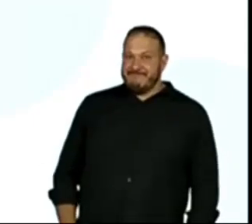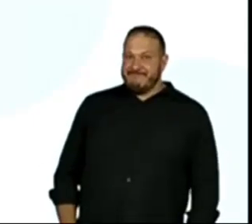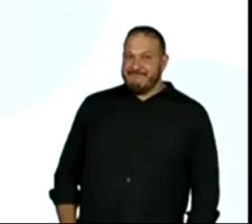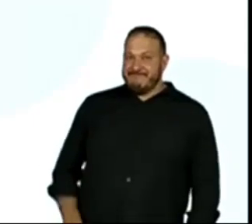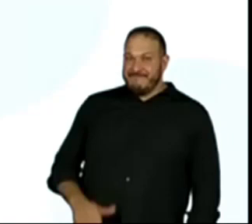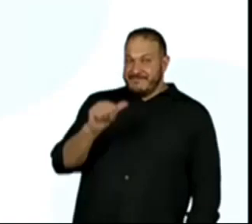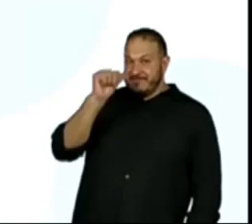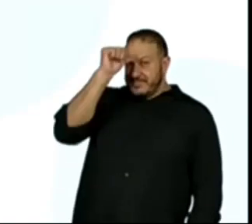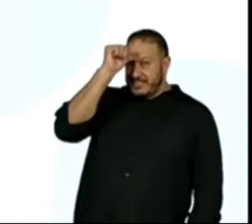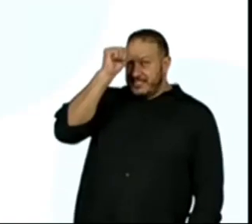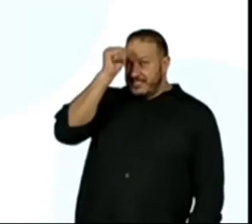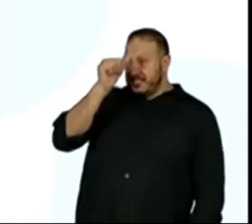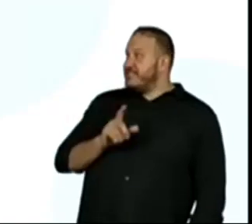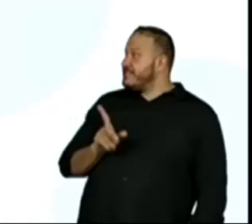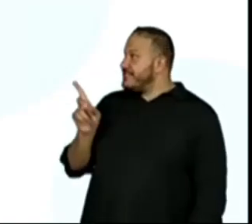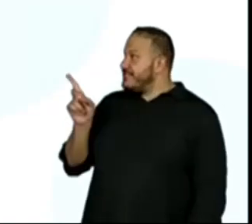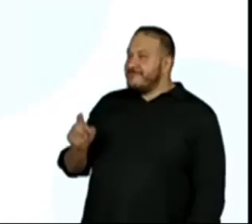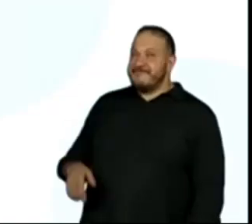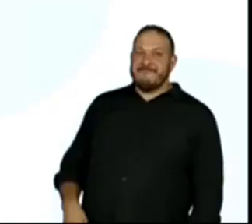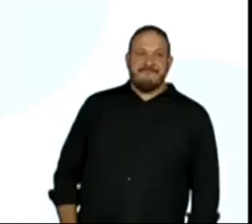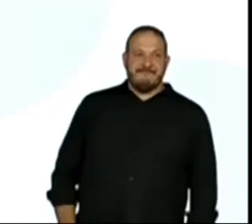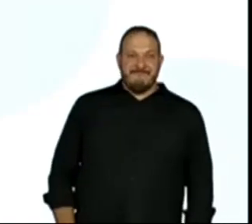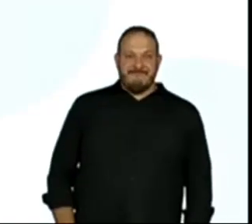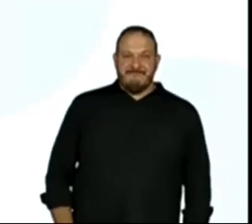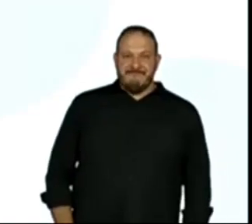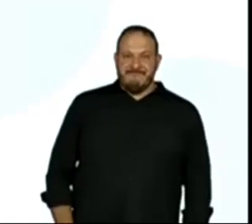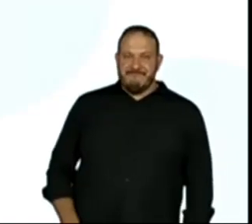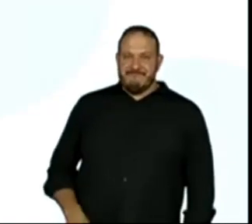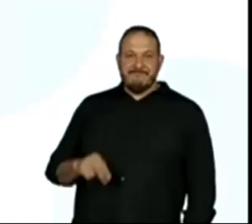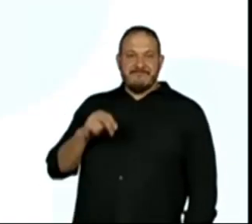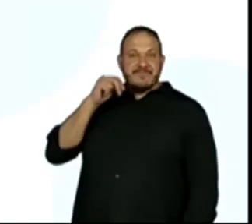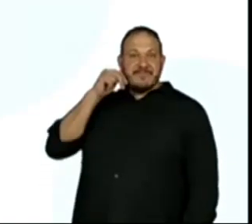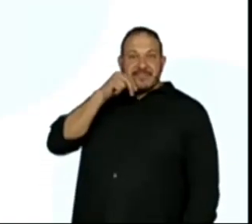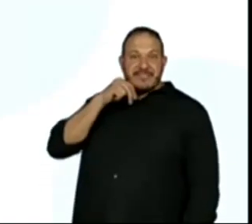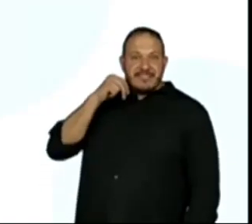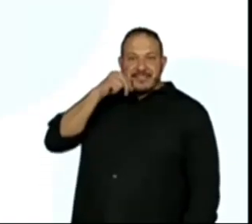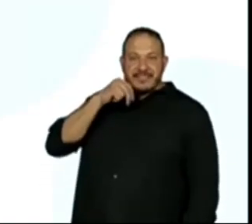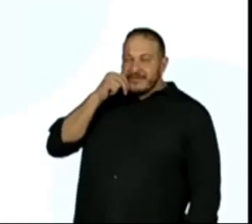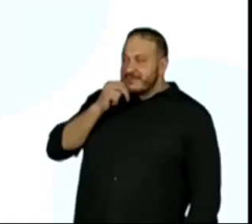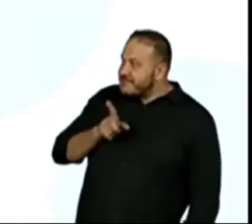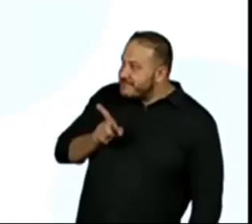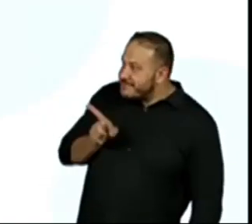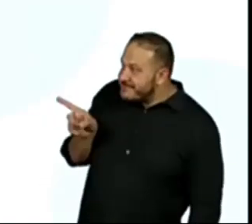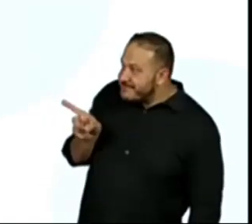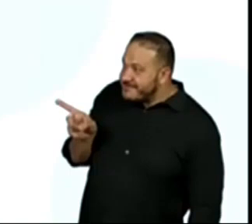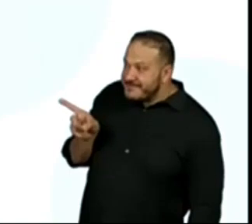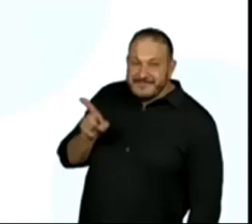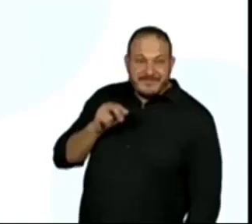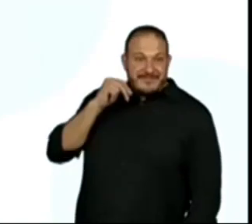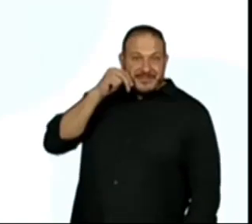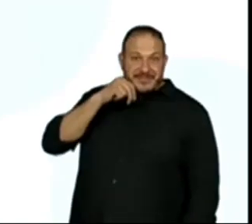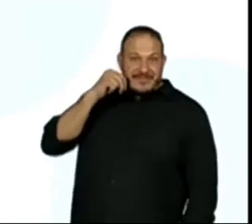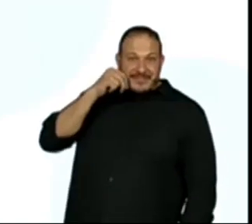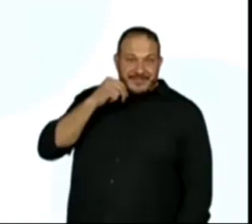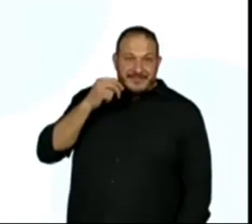Índia e a Nigéria.